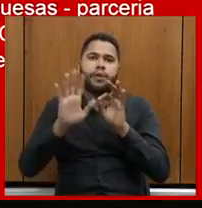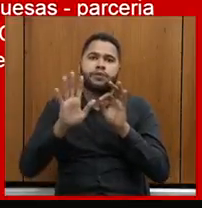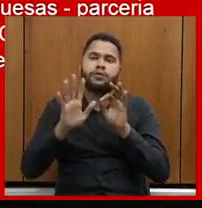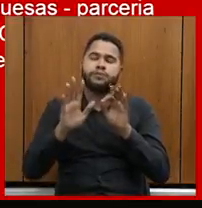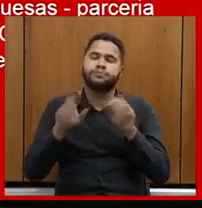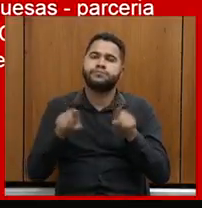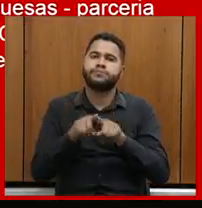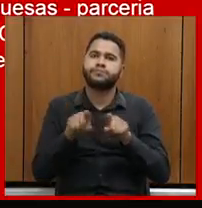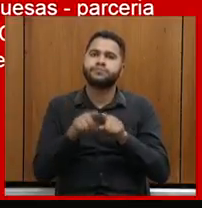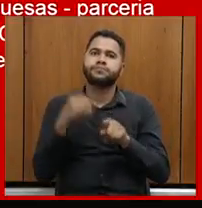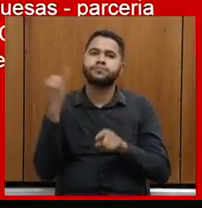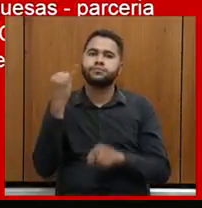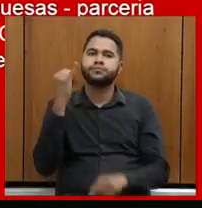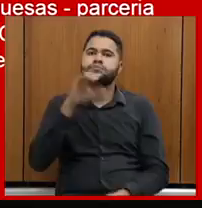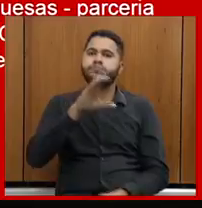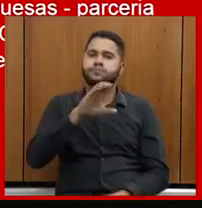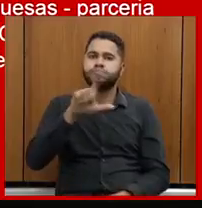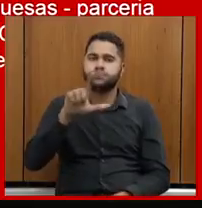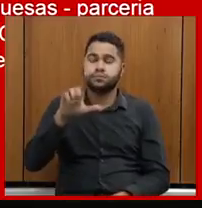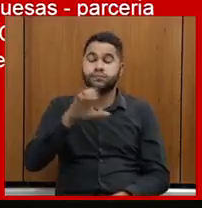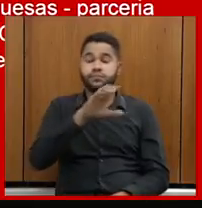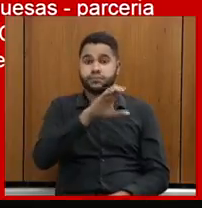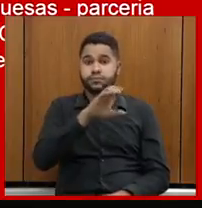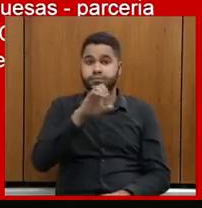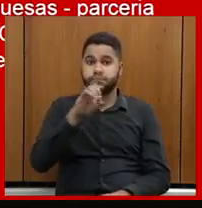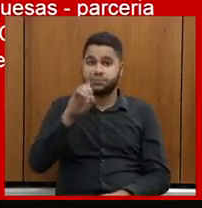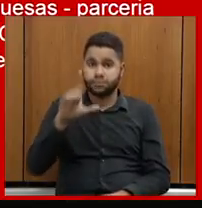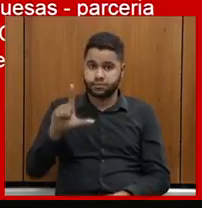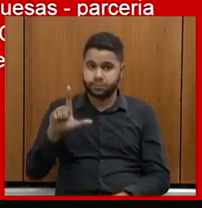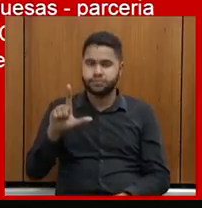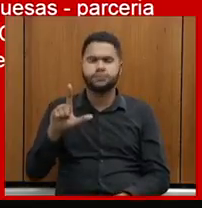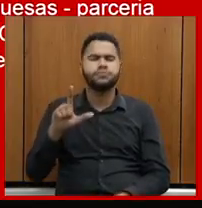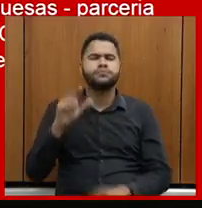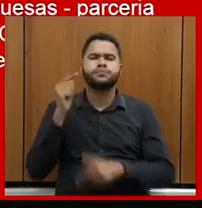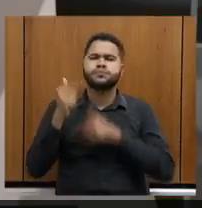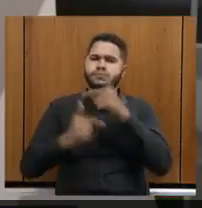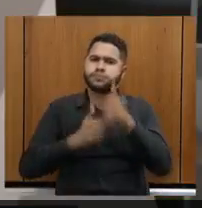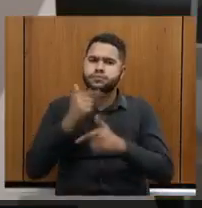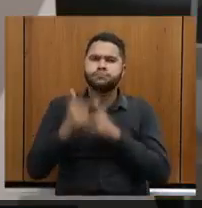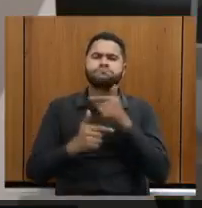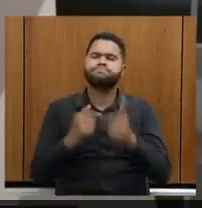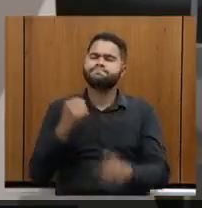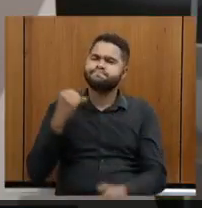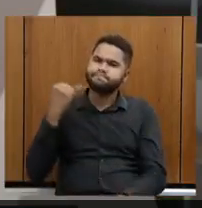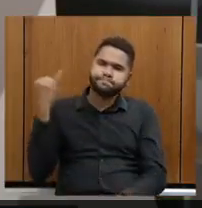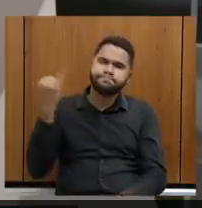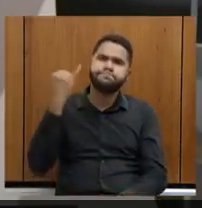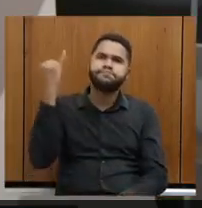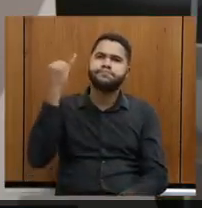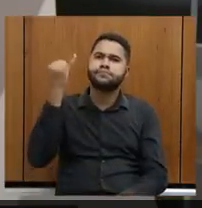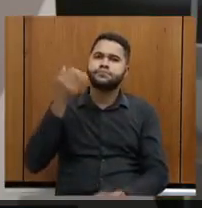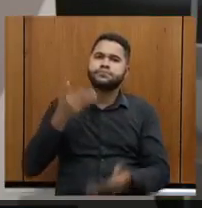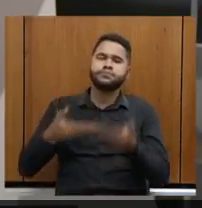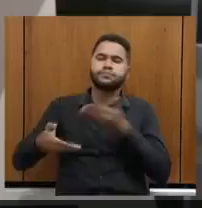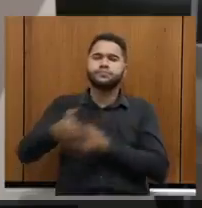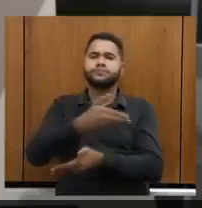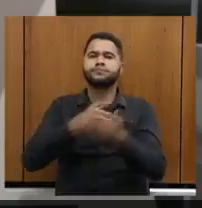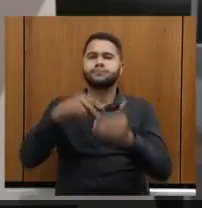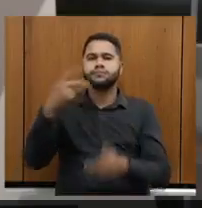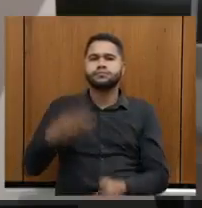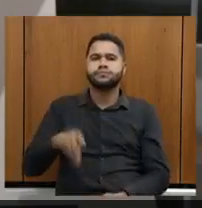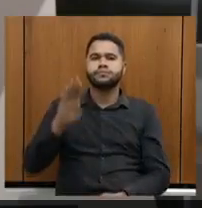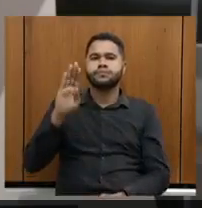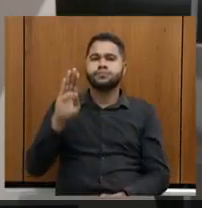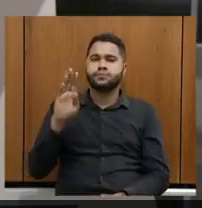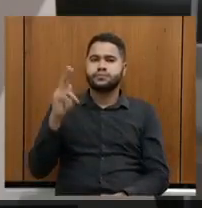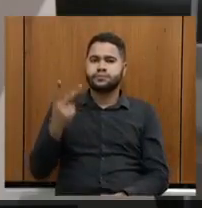importância da CDL. que tem feito um trabalho muito importante na internacionalização de Belo Horizonte